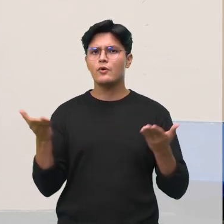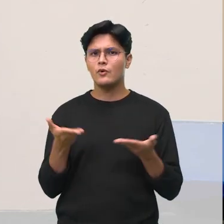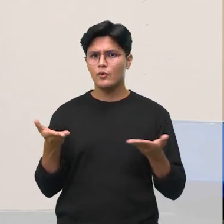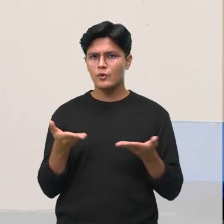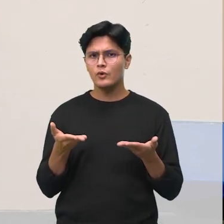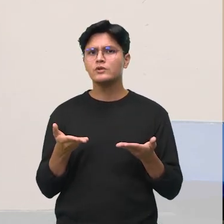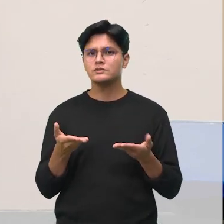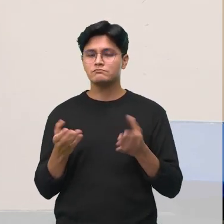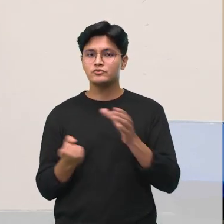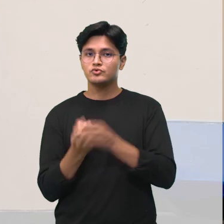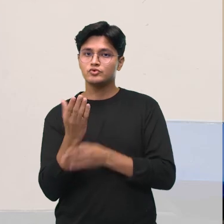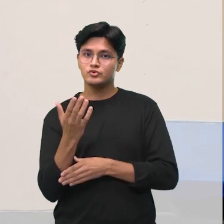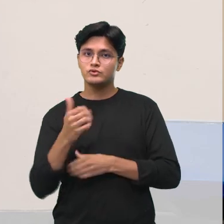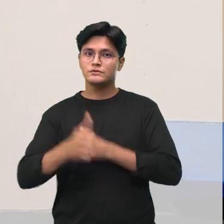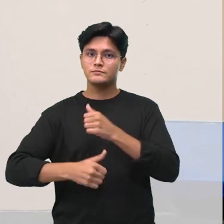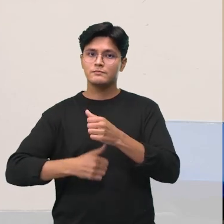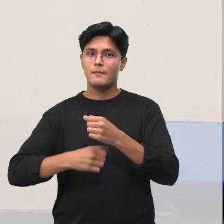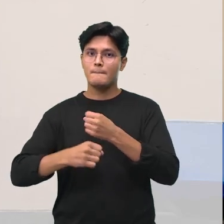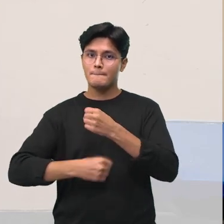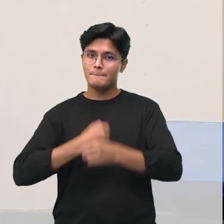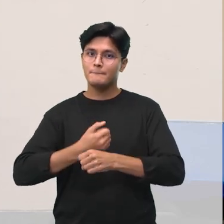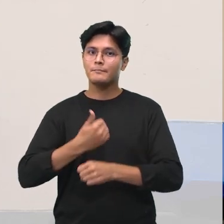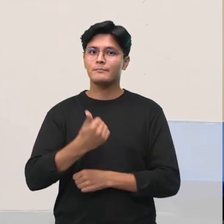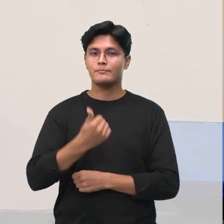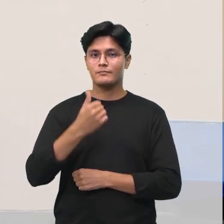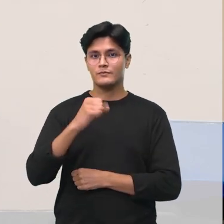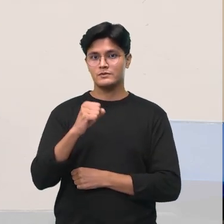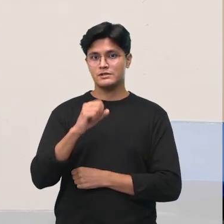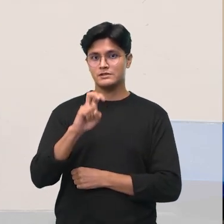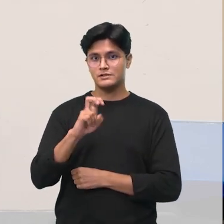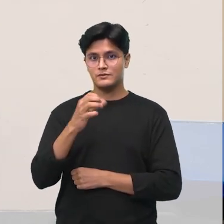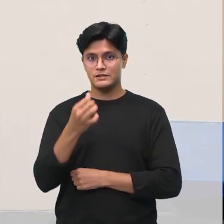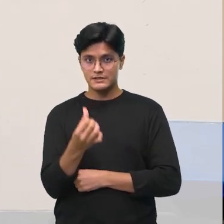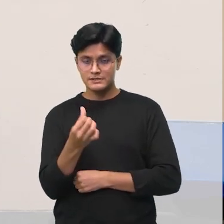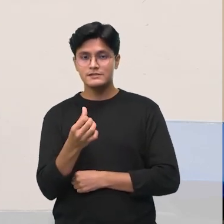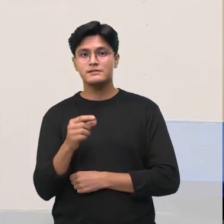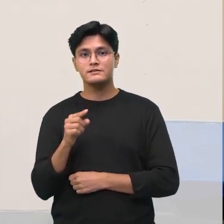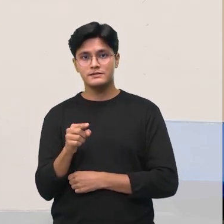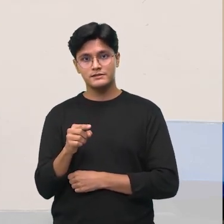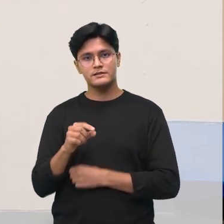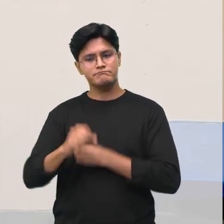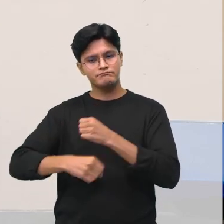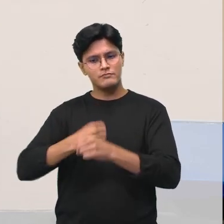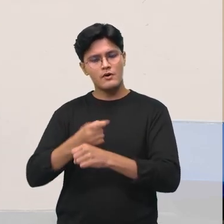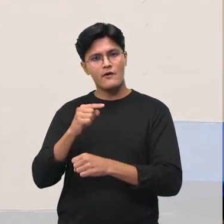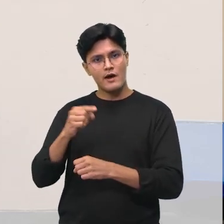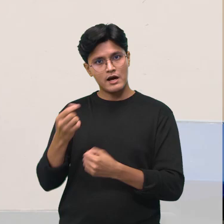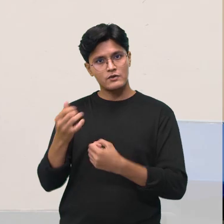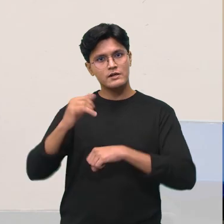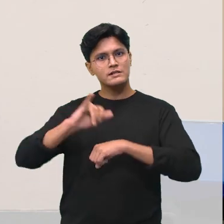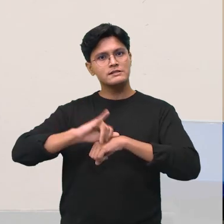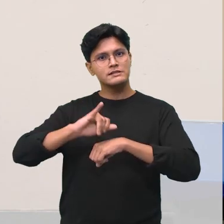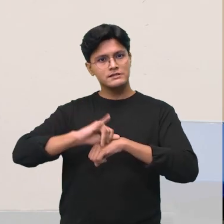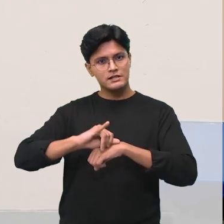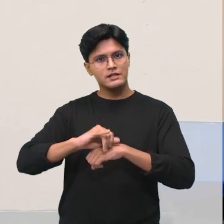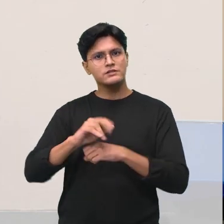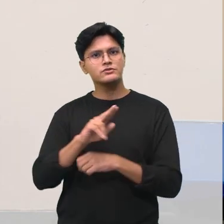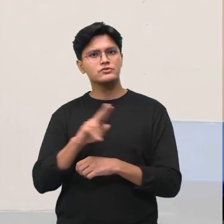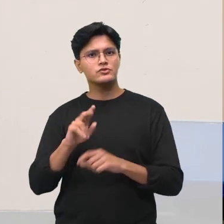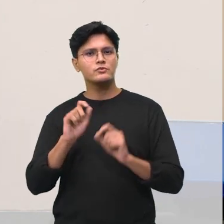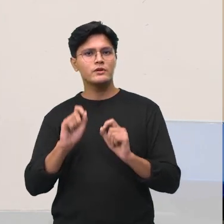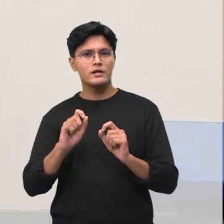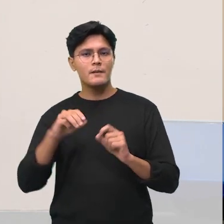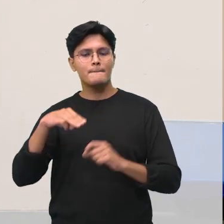surgiu em 1856, ano em que a cidade recebeu a denominação de Manaus, né?